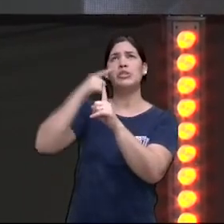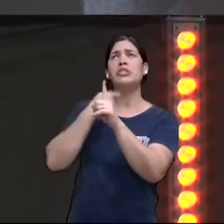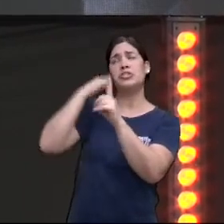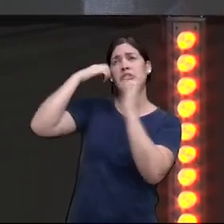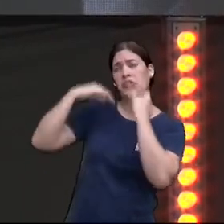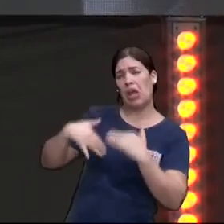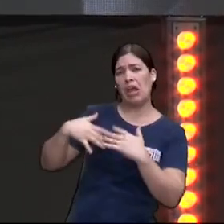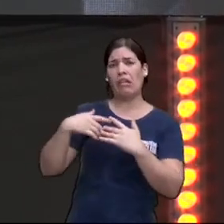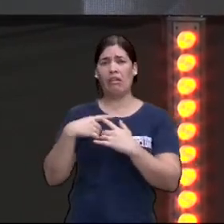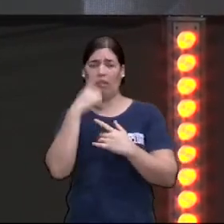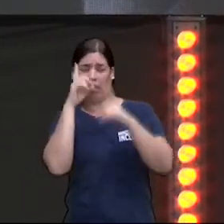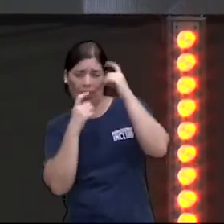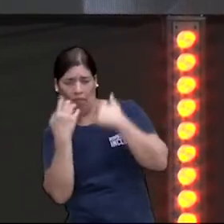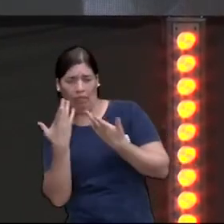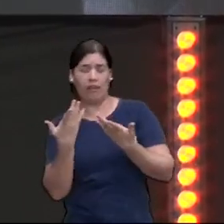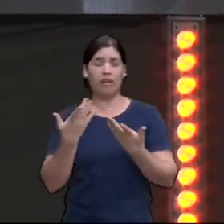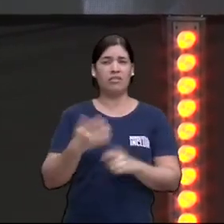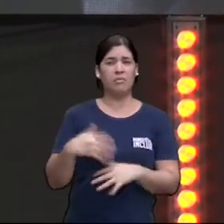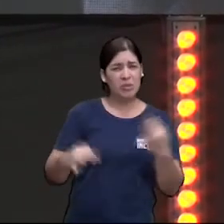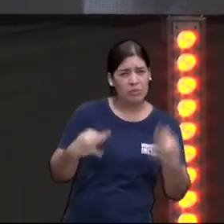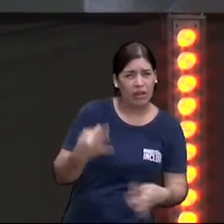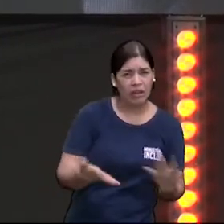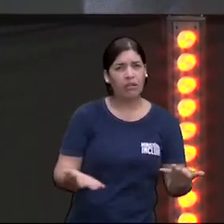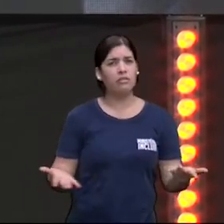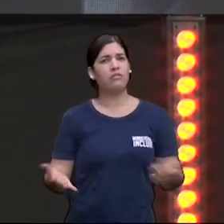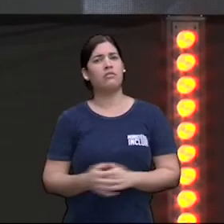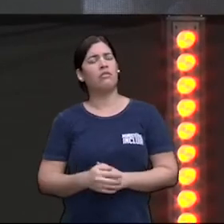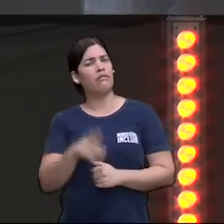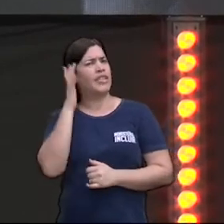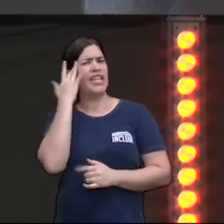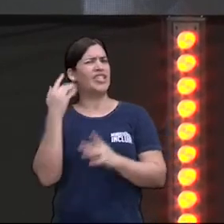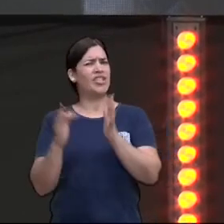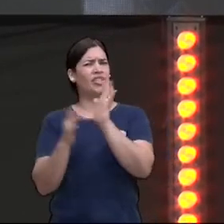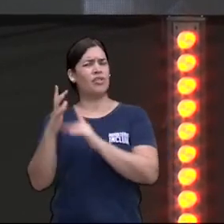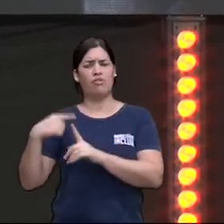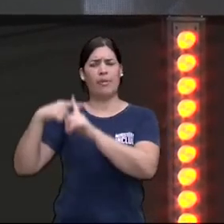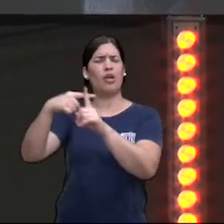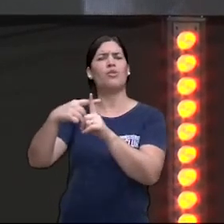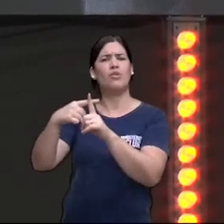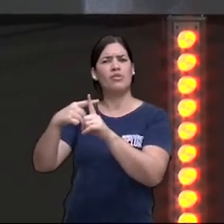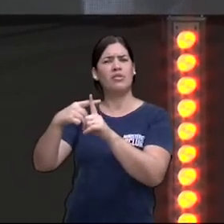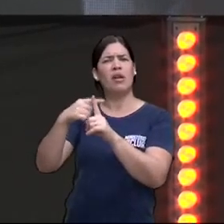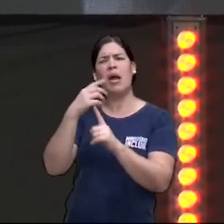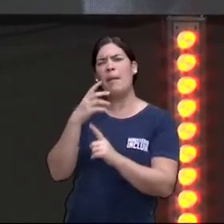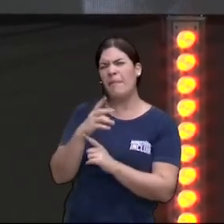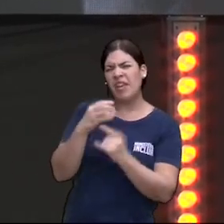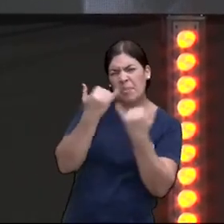cara de ferido, de machucado. Você acha que Jesus foi para a cruz para ficar com cara de coitado?